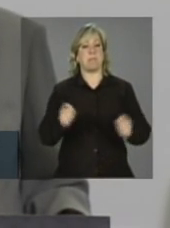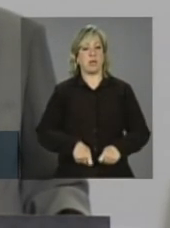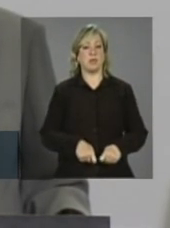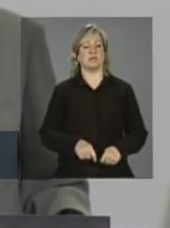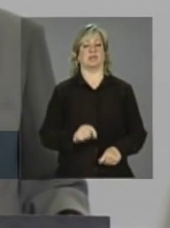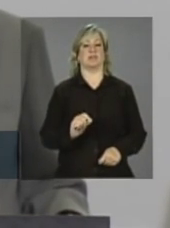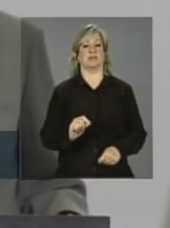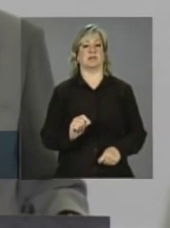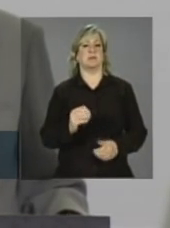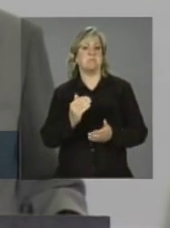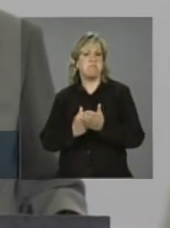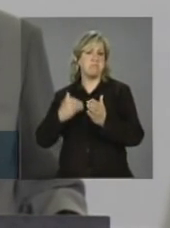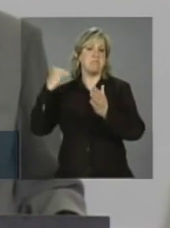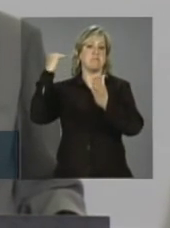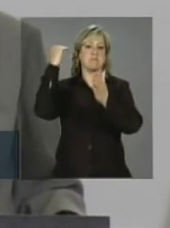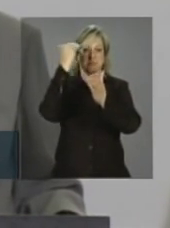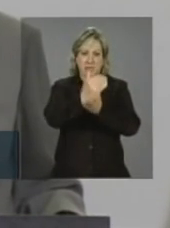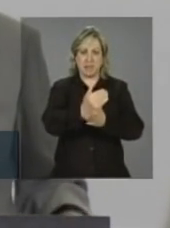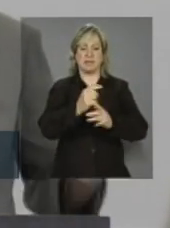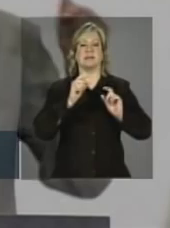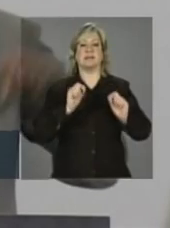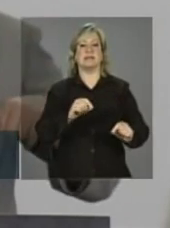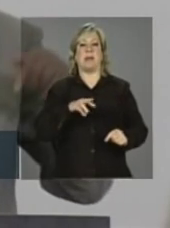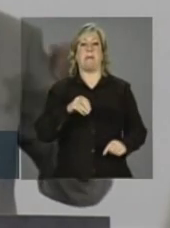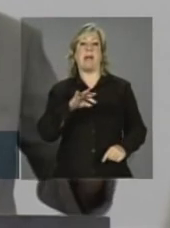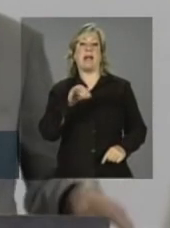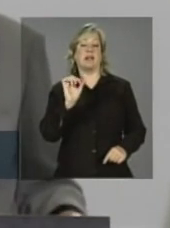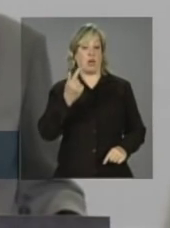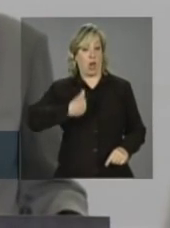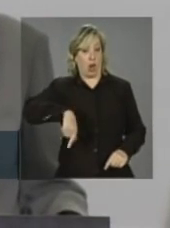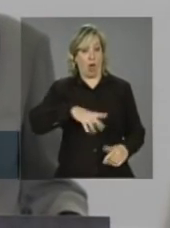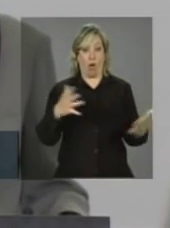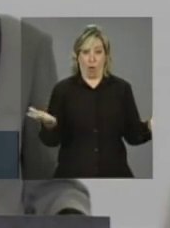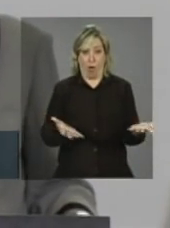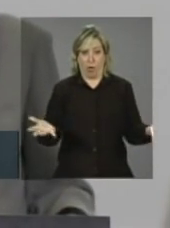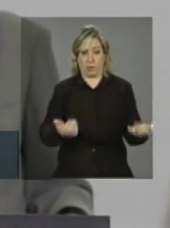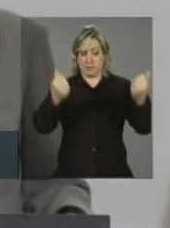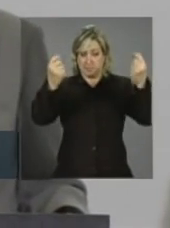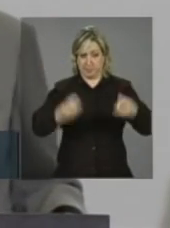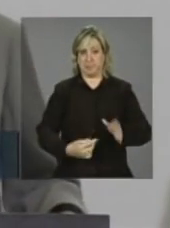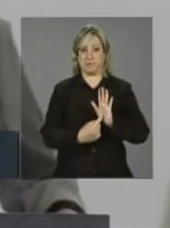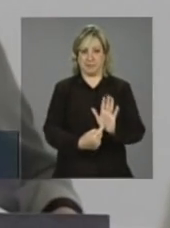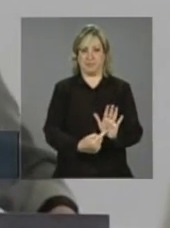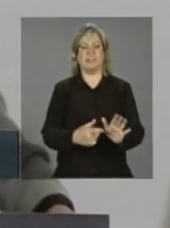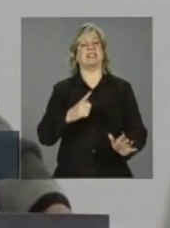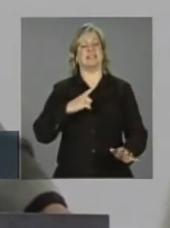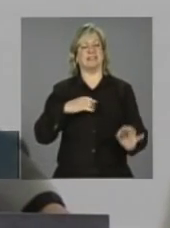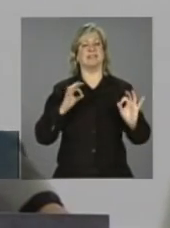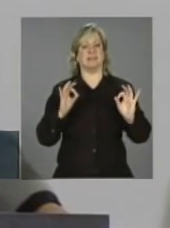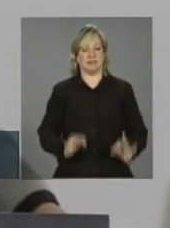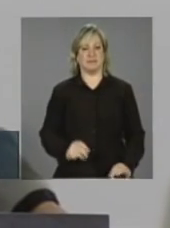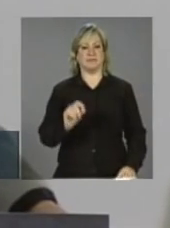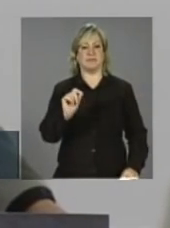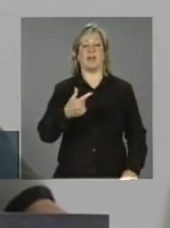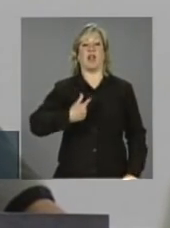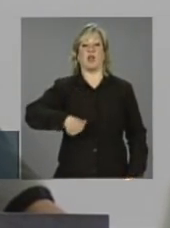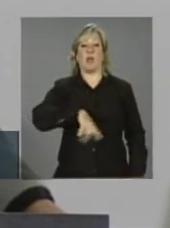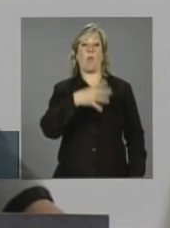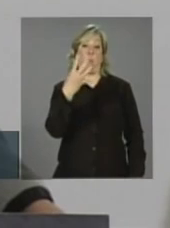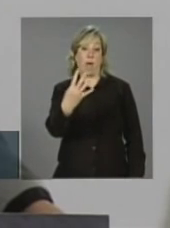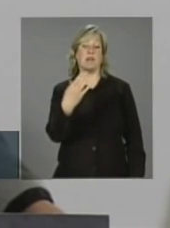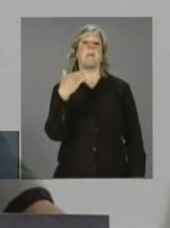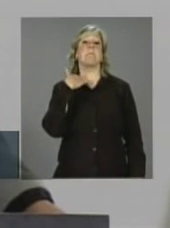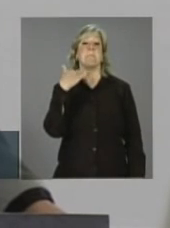ultrapasse as metas que nós hoje explicitamos. Tenho certeza que nossos quatro